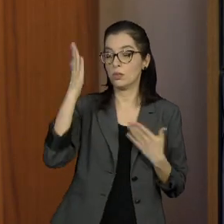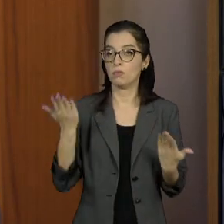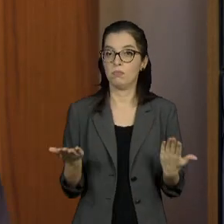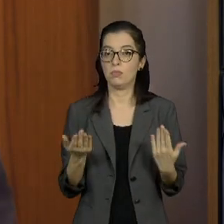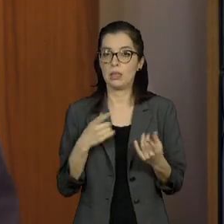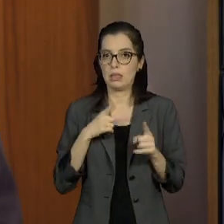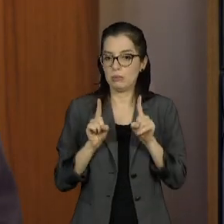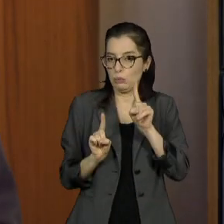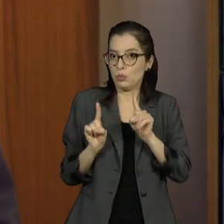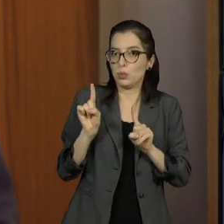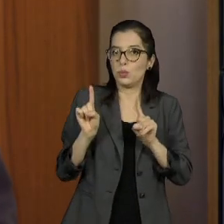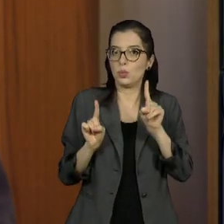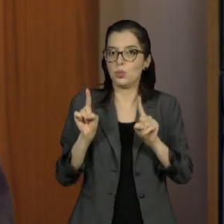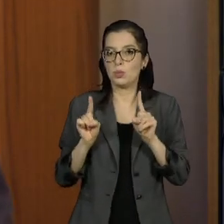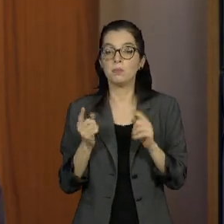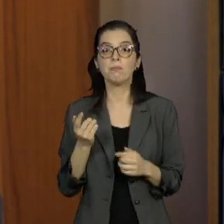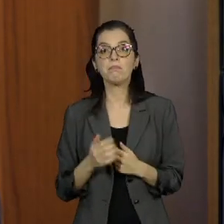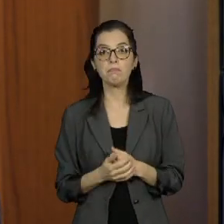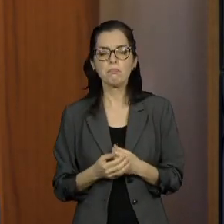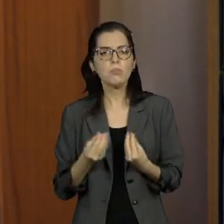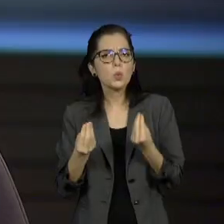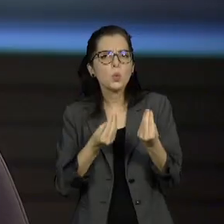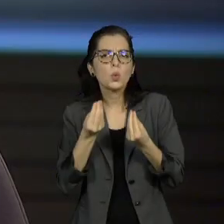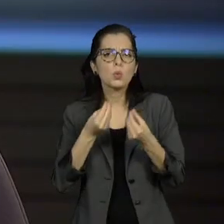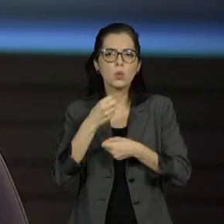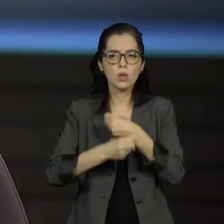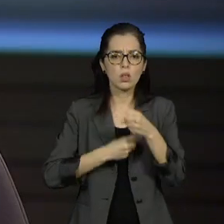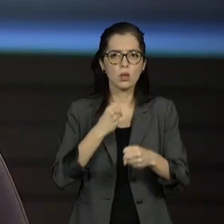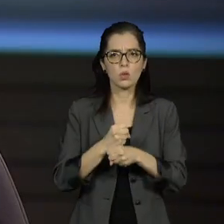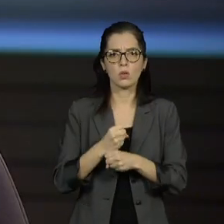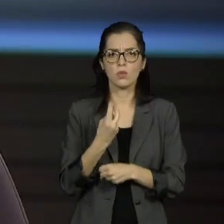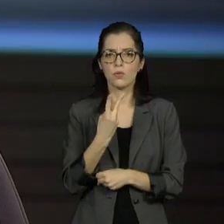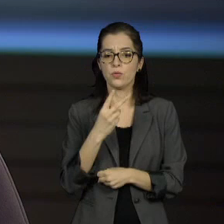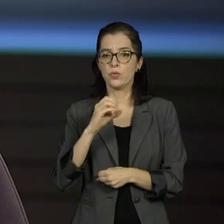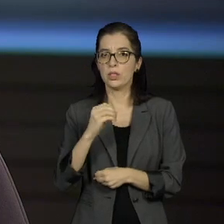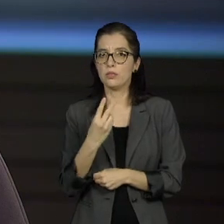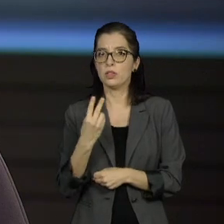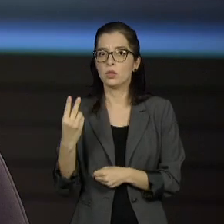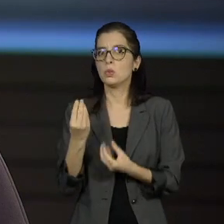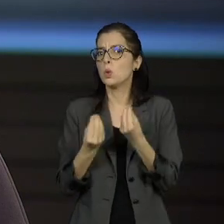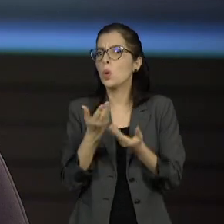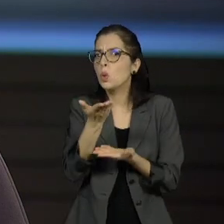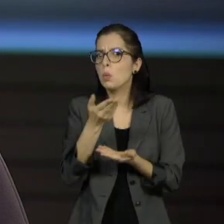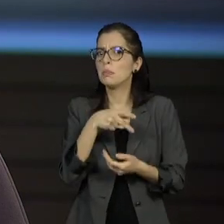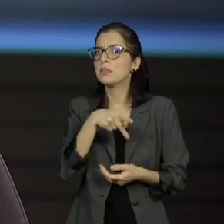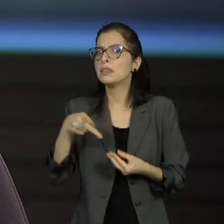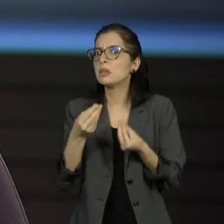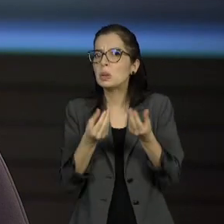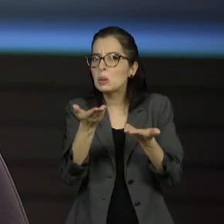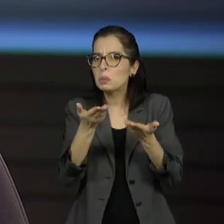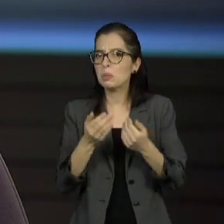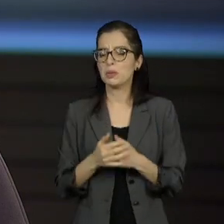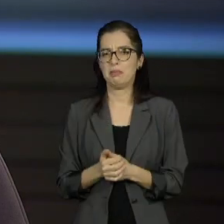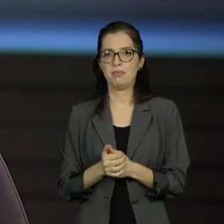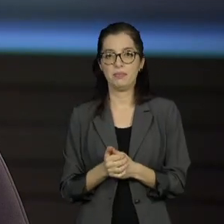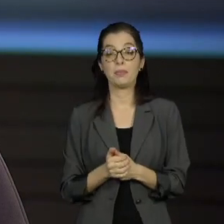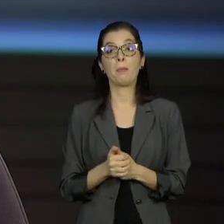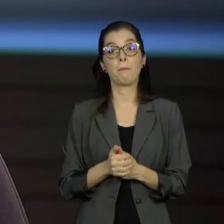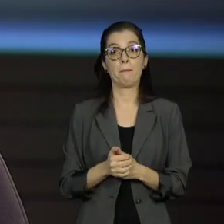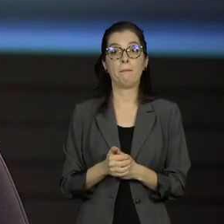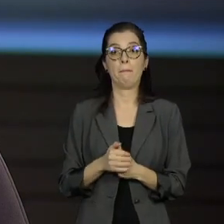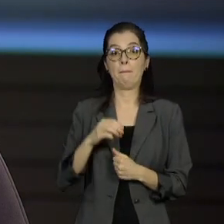Unidos, para 2022, Vera e Tiago? Tem bastante. A vitória eventual da Marília Reis não é necessariamente uma vitória